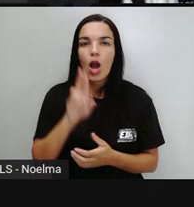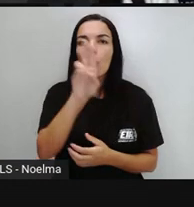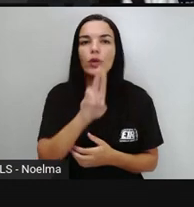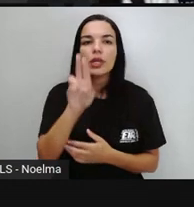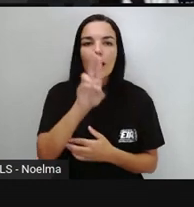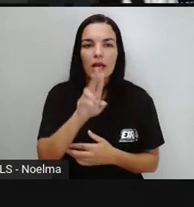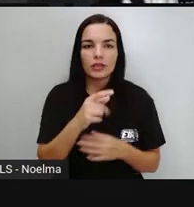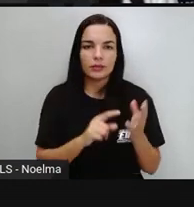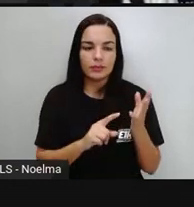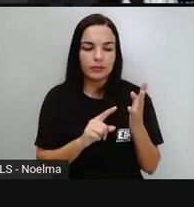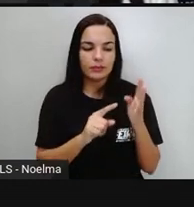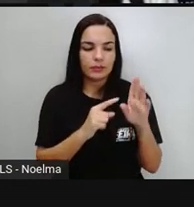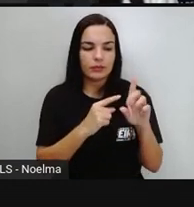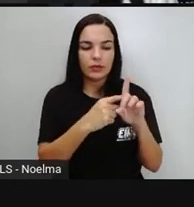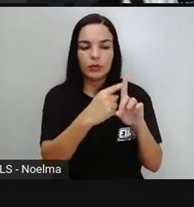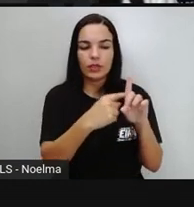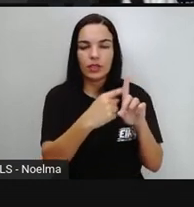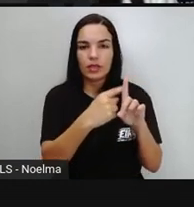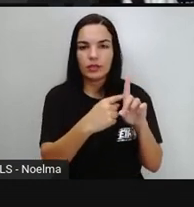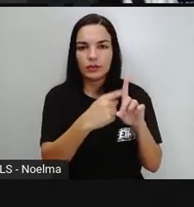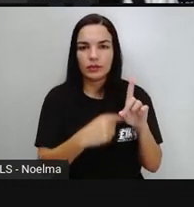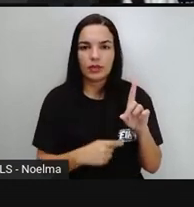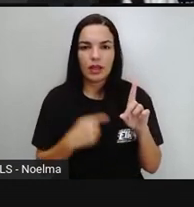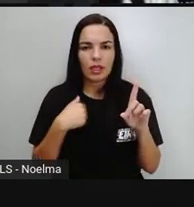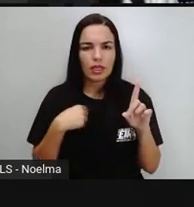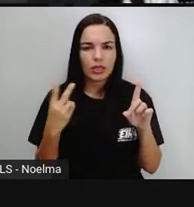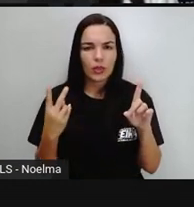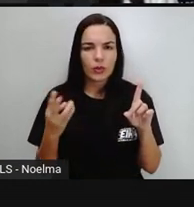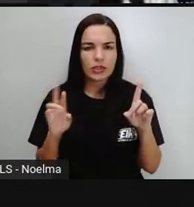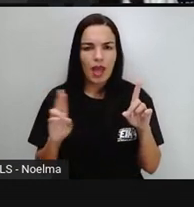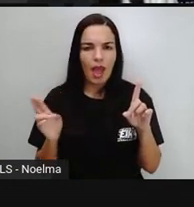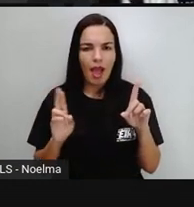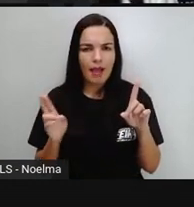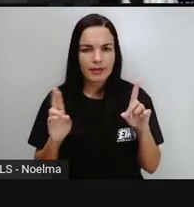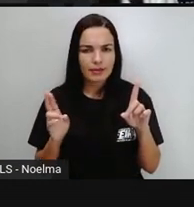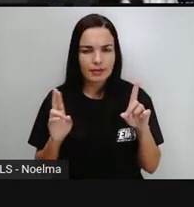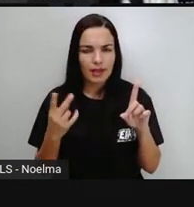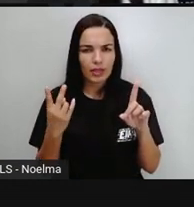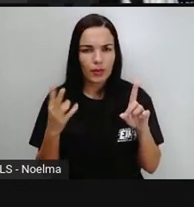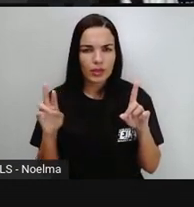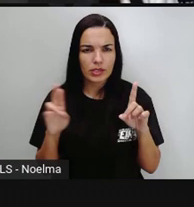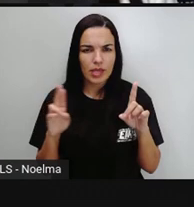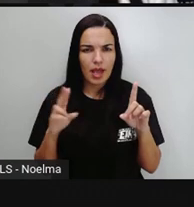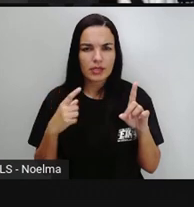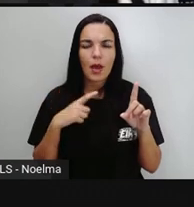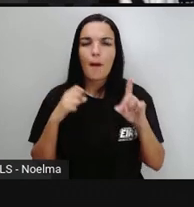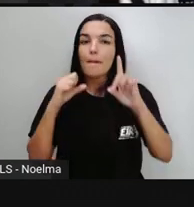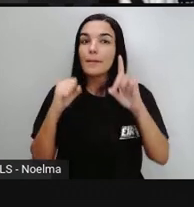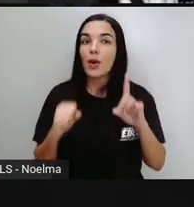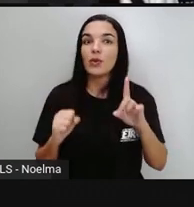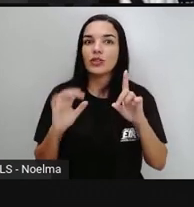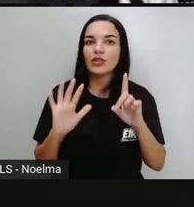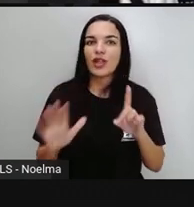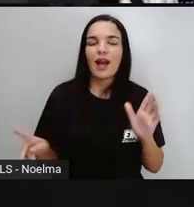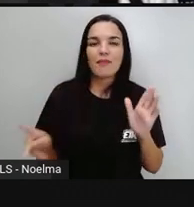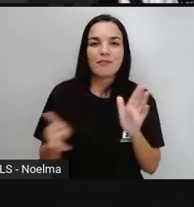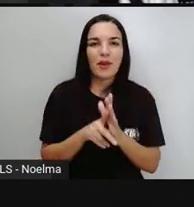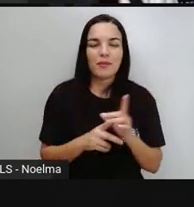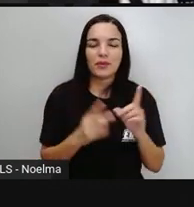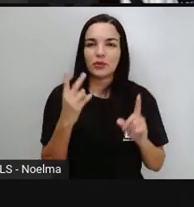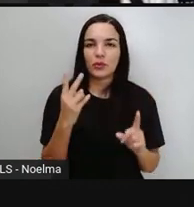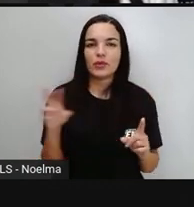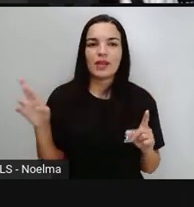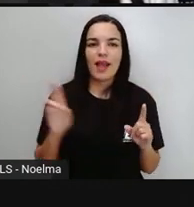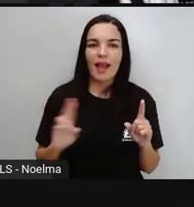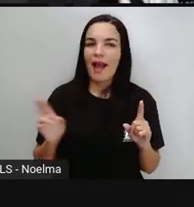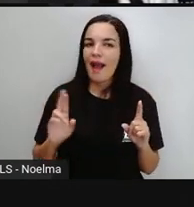Olhem só Com a nota De 2 reais Com a cédula De 2 reais Ele já consegue Ter aí os 2 reais